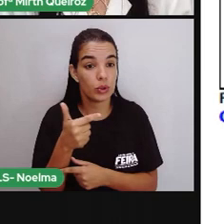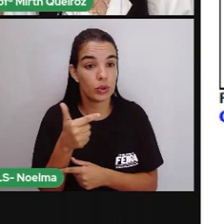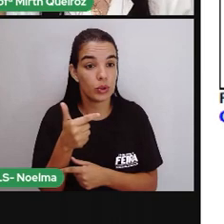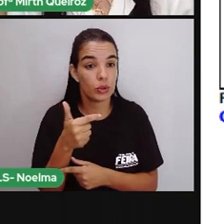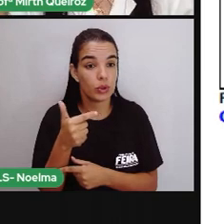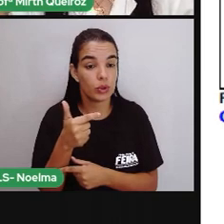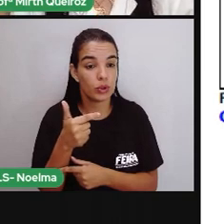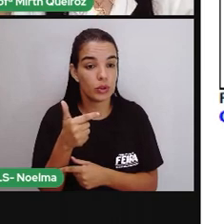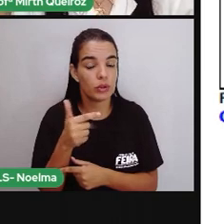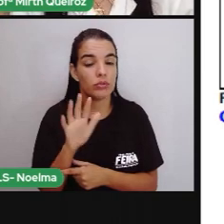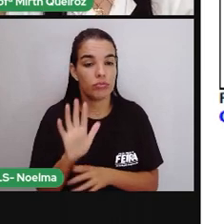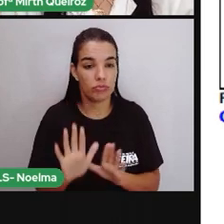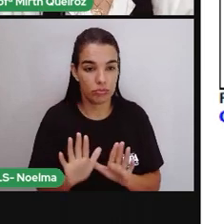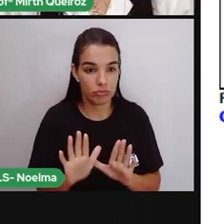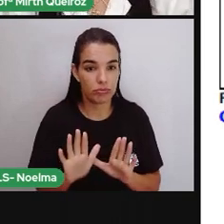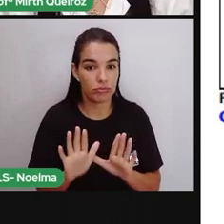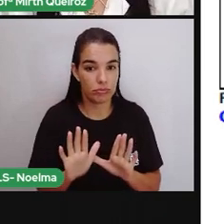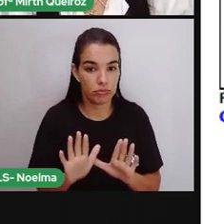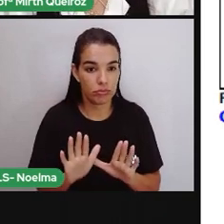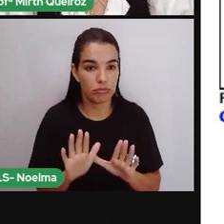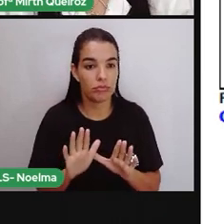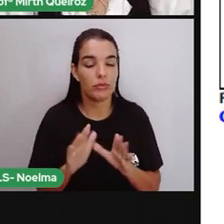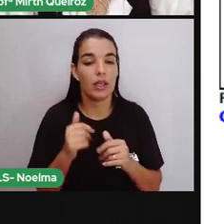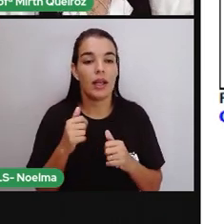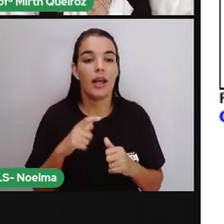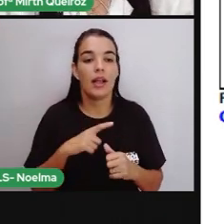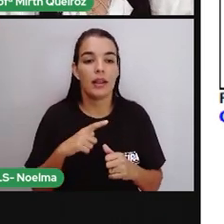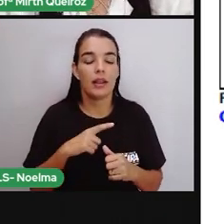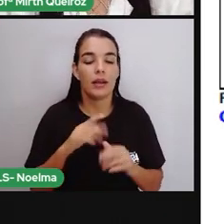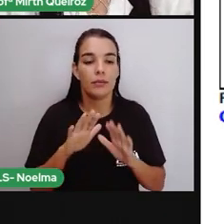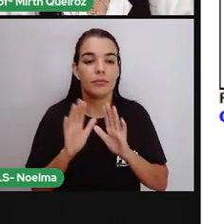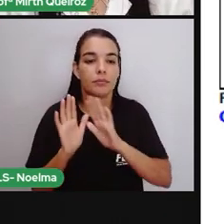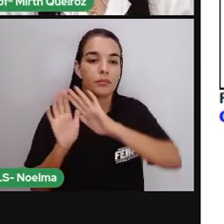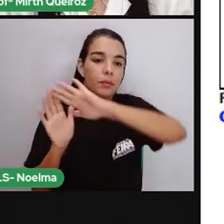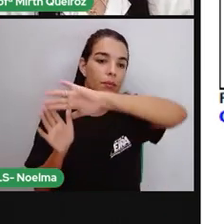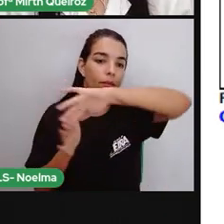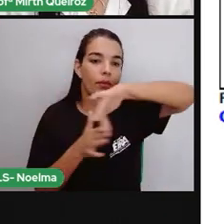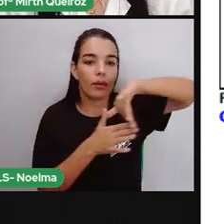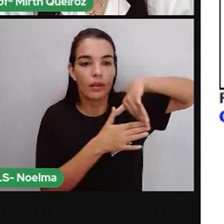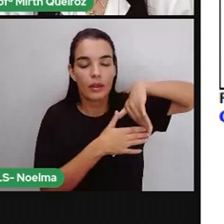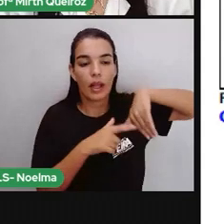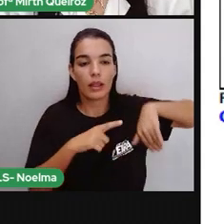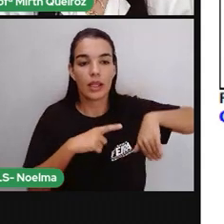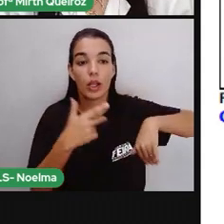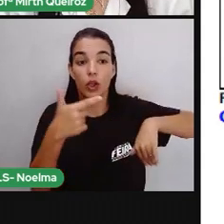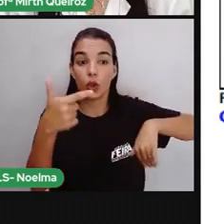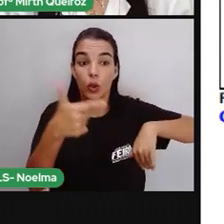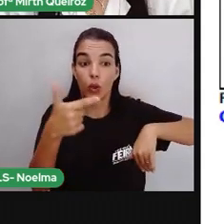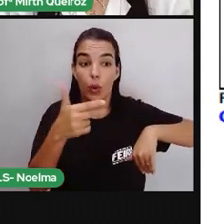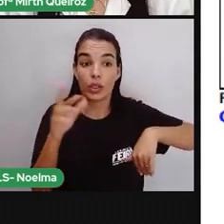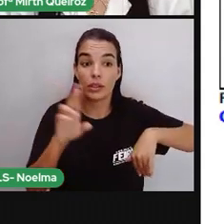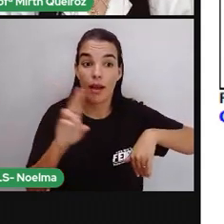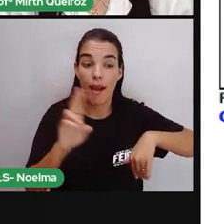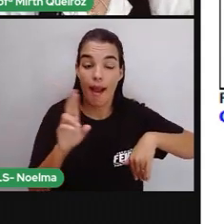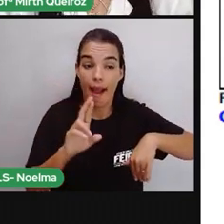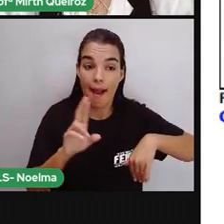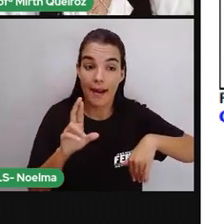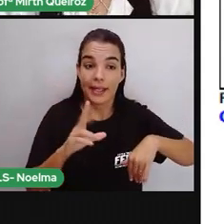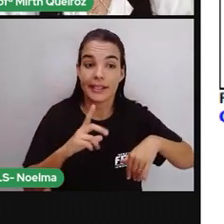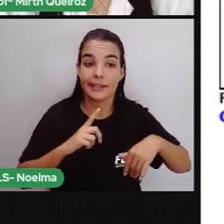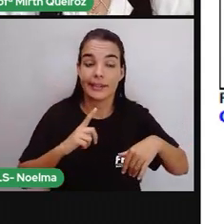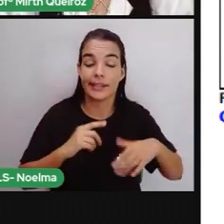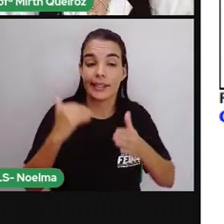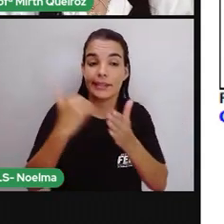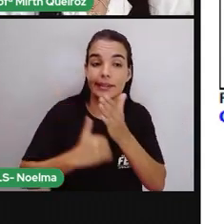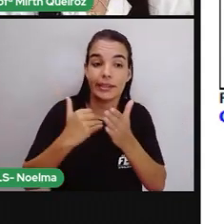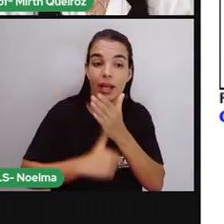75, não o valor da mercadoria. 2 reais e o troco foi 75, a diferença